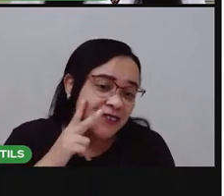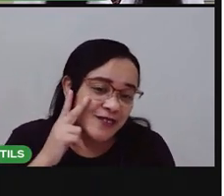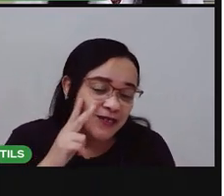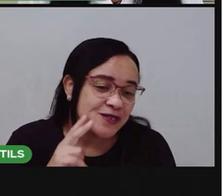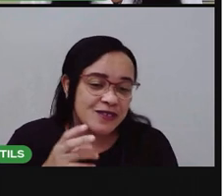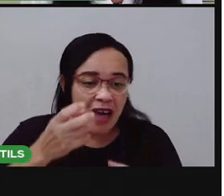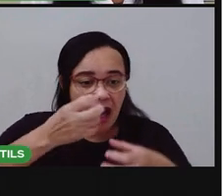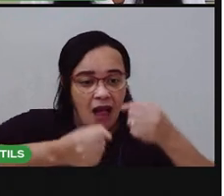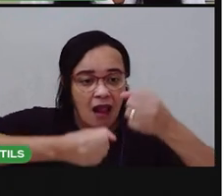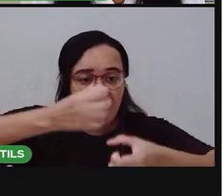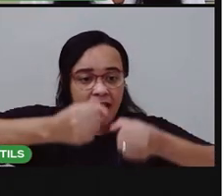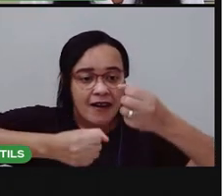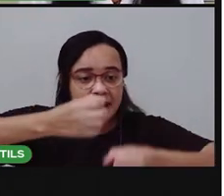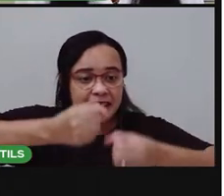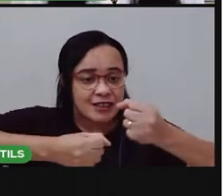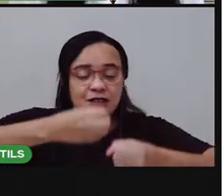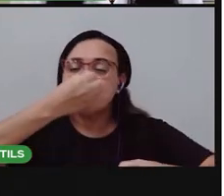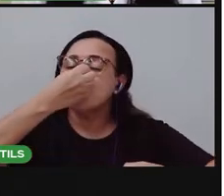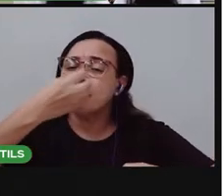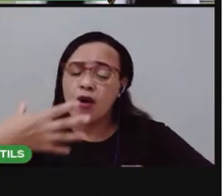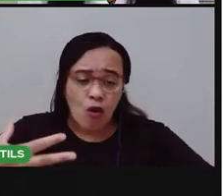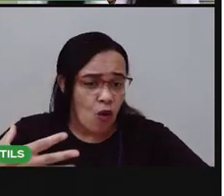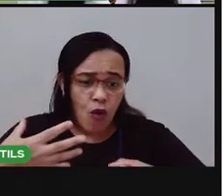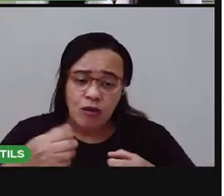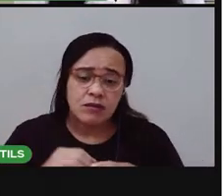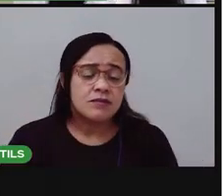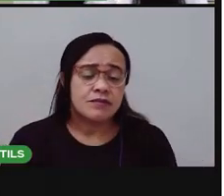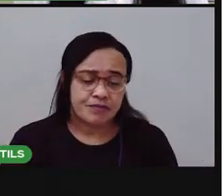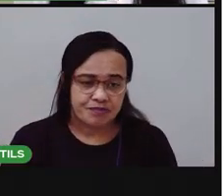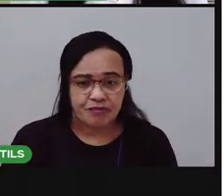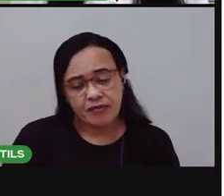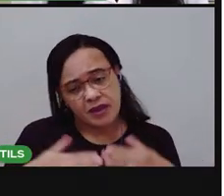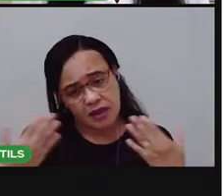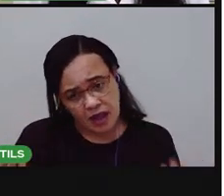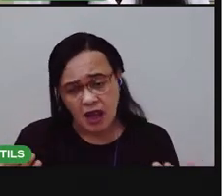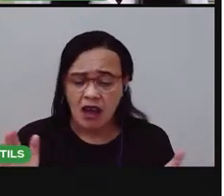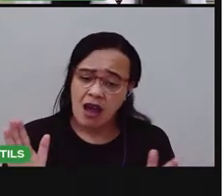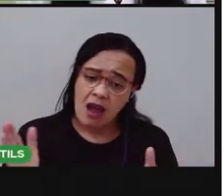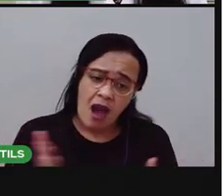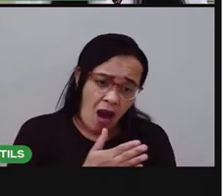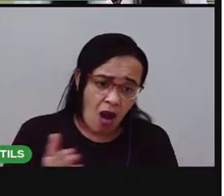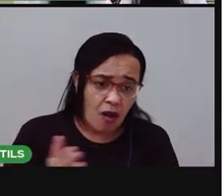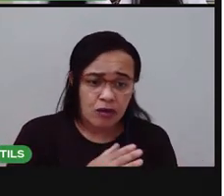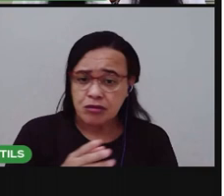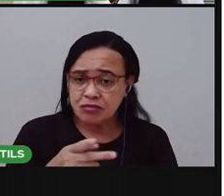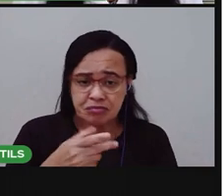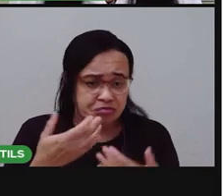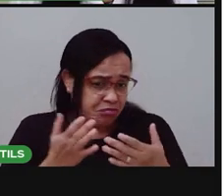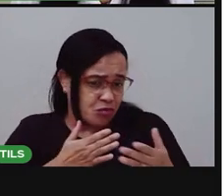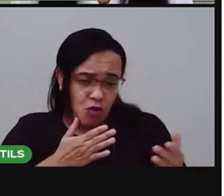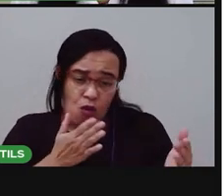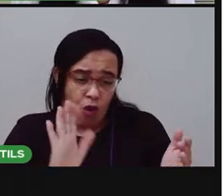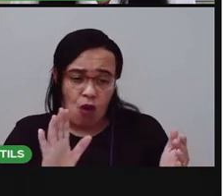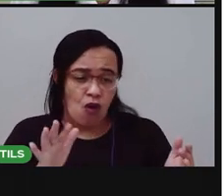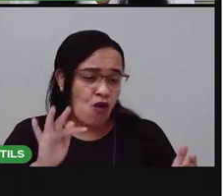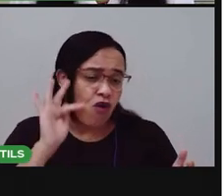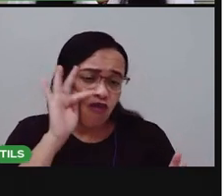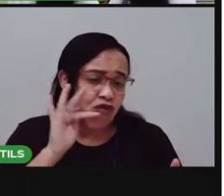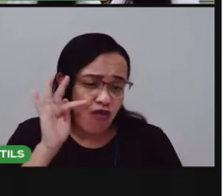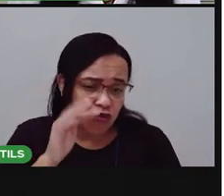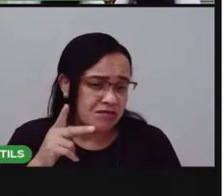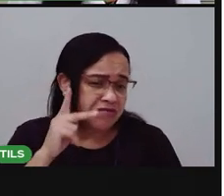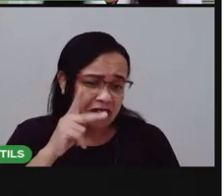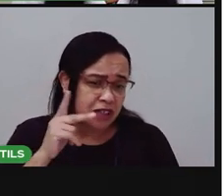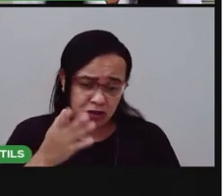Talvez você não goste muito de todas as frutas, não goste muito de todas as verduras.